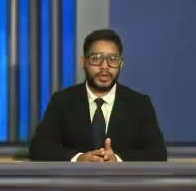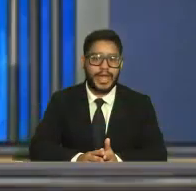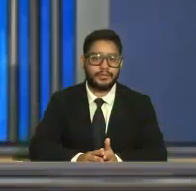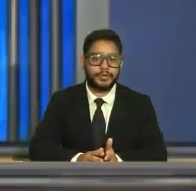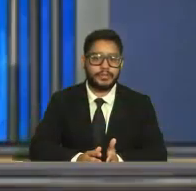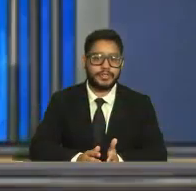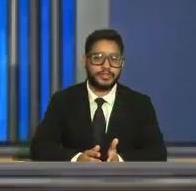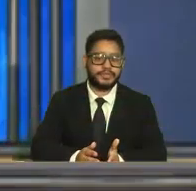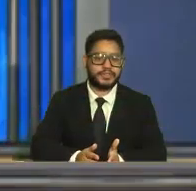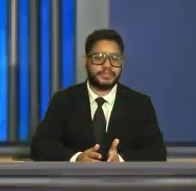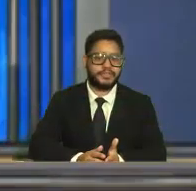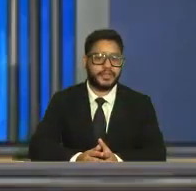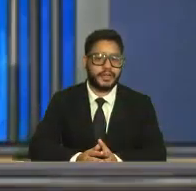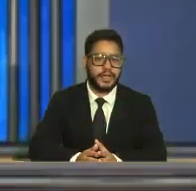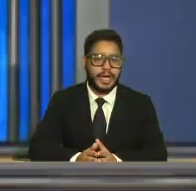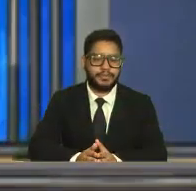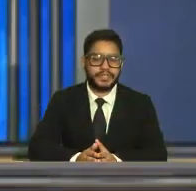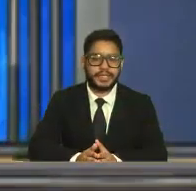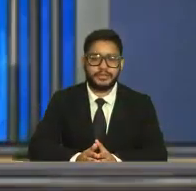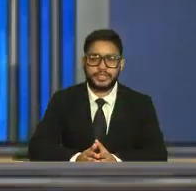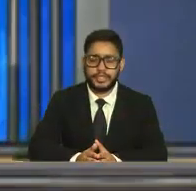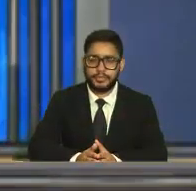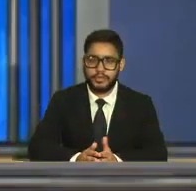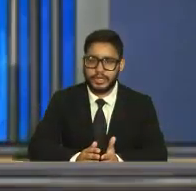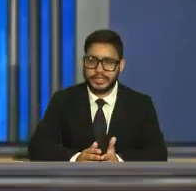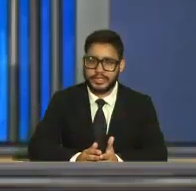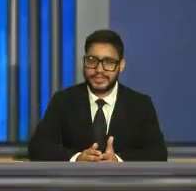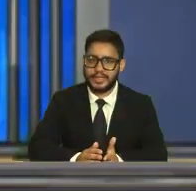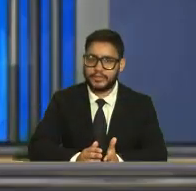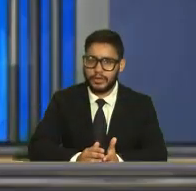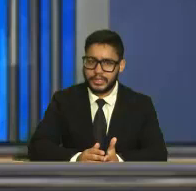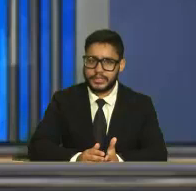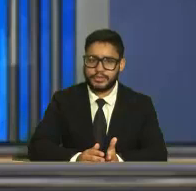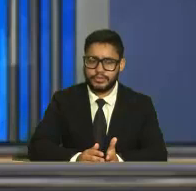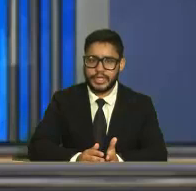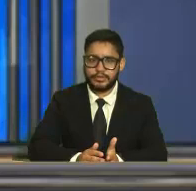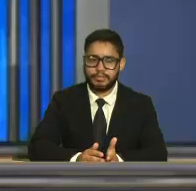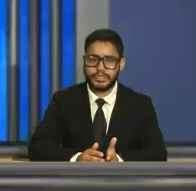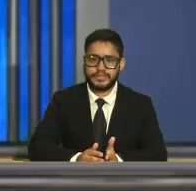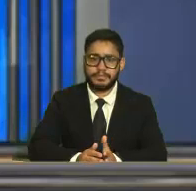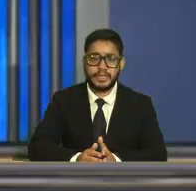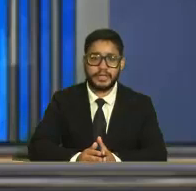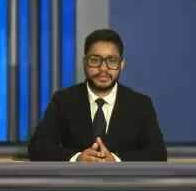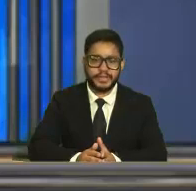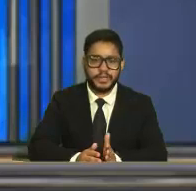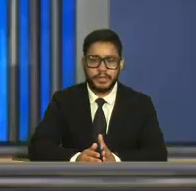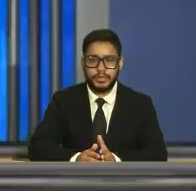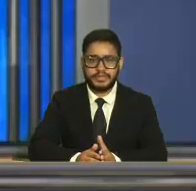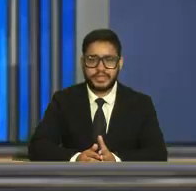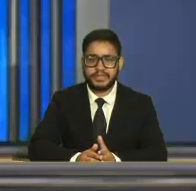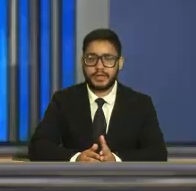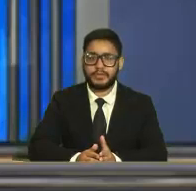Olá, no programa de hoje você vai ver Aposentado distribui notas de 100 dólares com o neto após receber herança